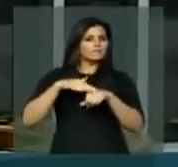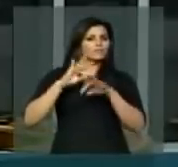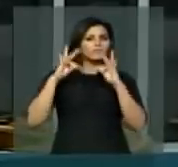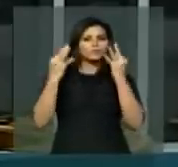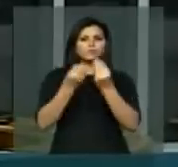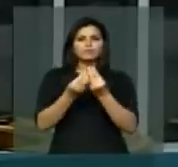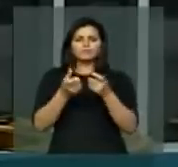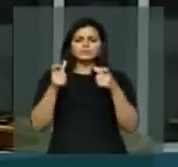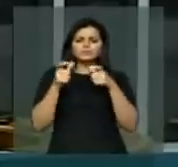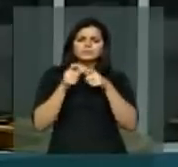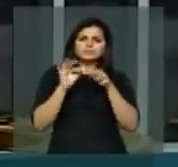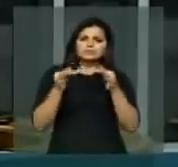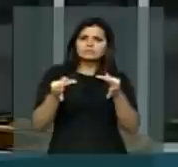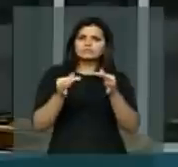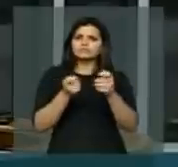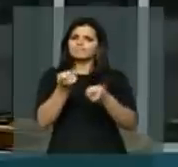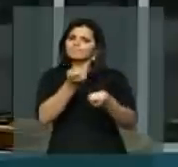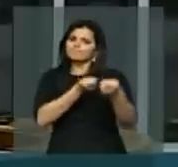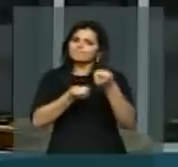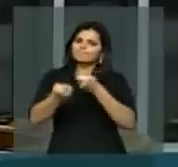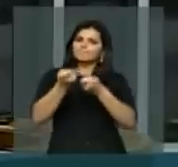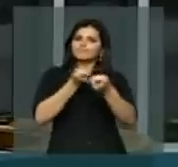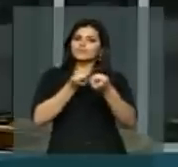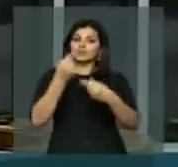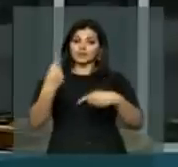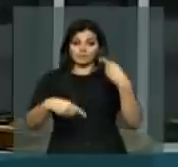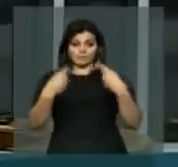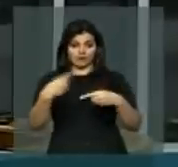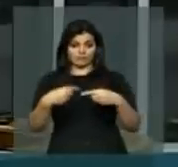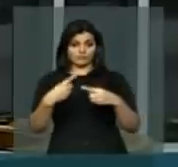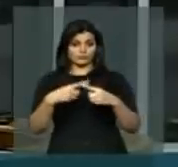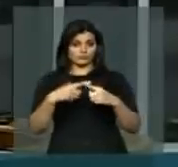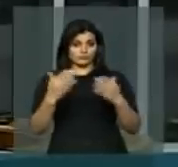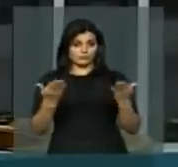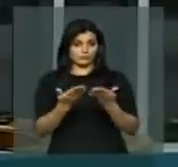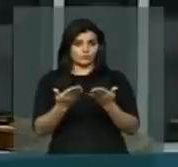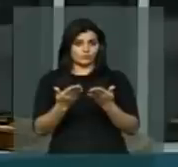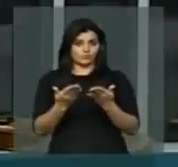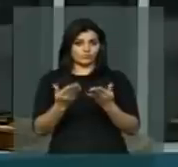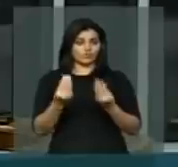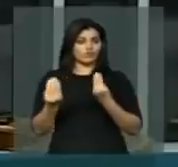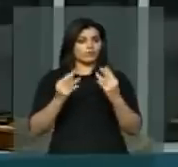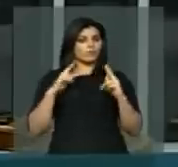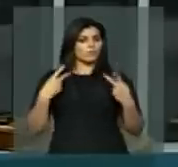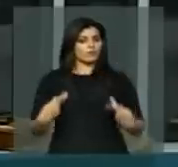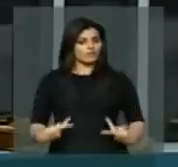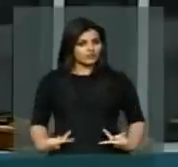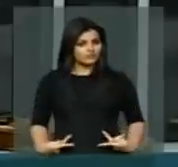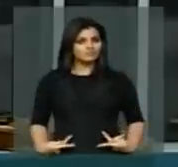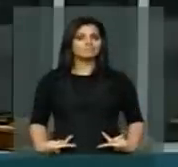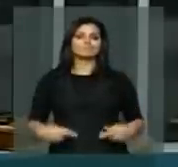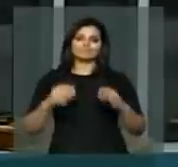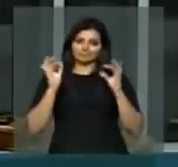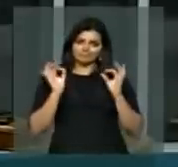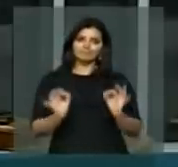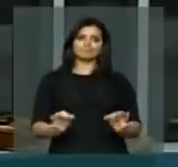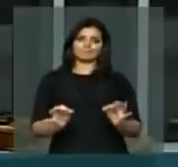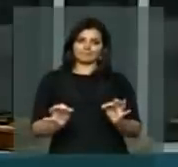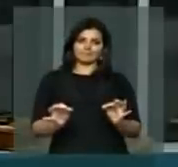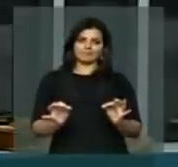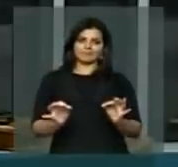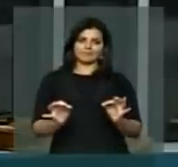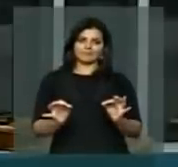tecnicista deste debate em detrimento da dimensão humana? Com certeza, a